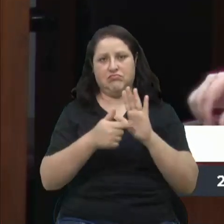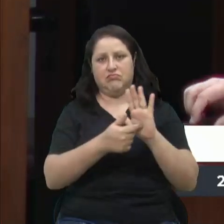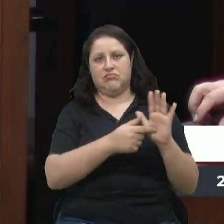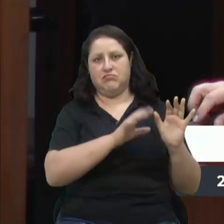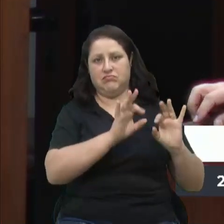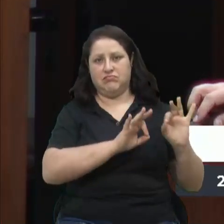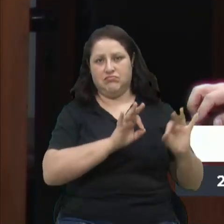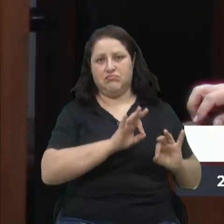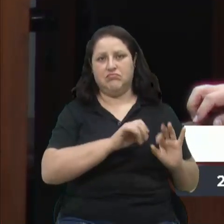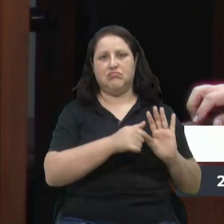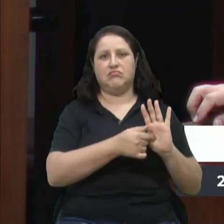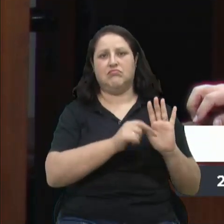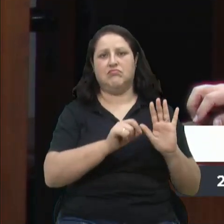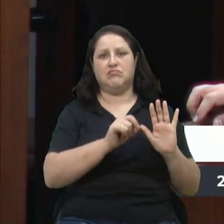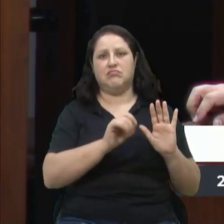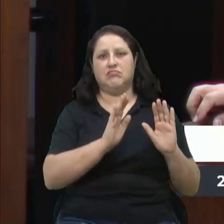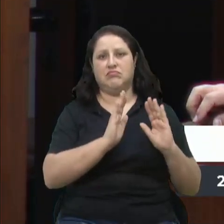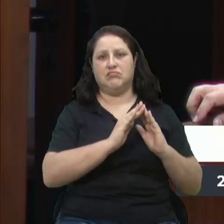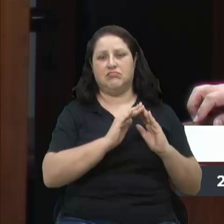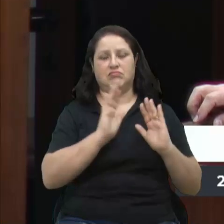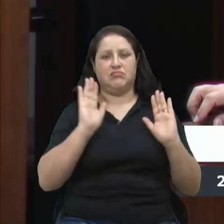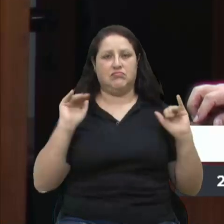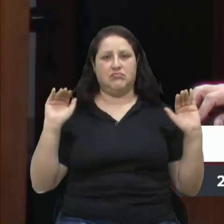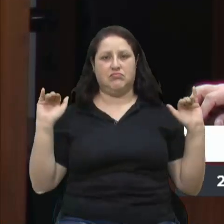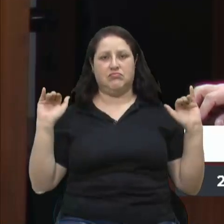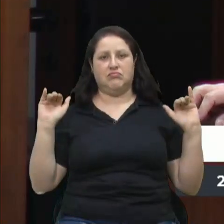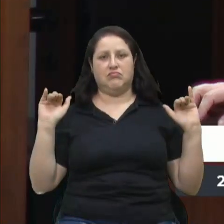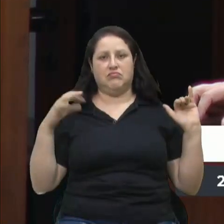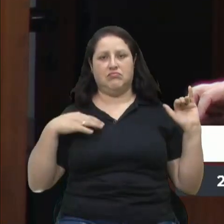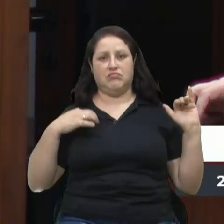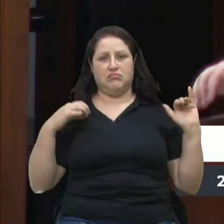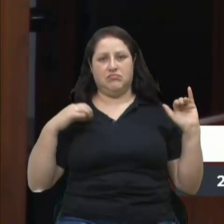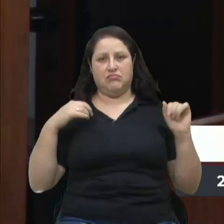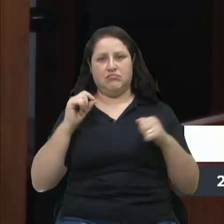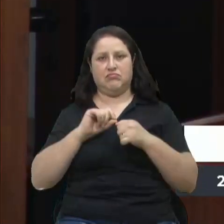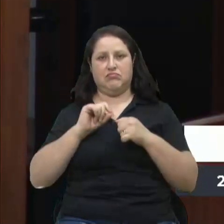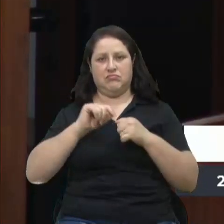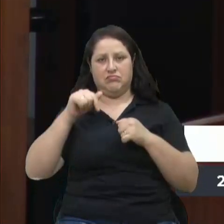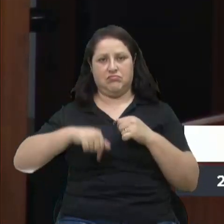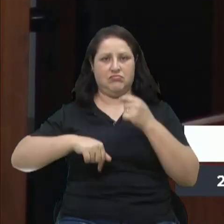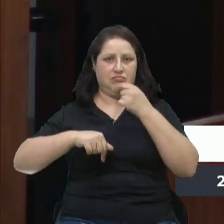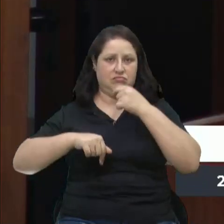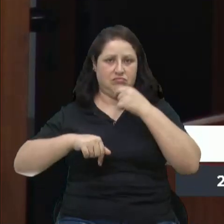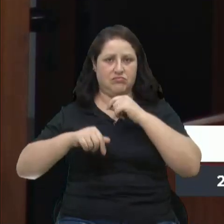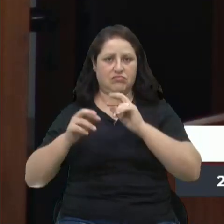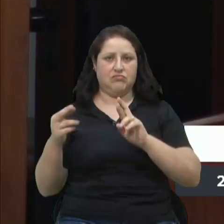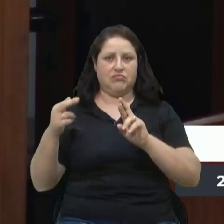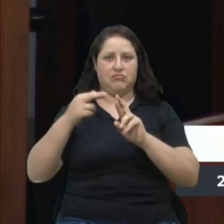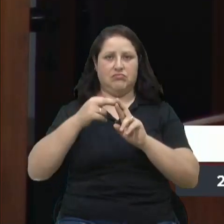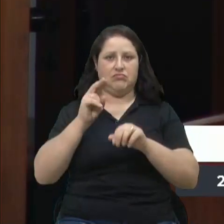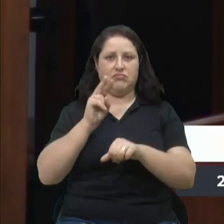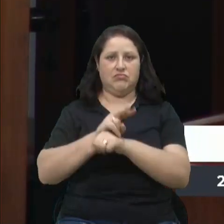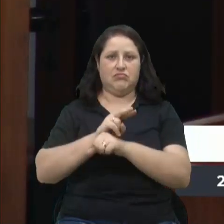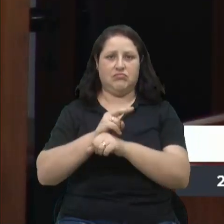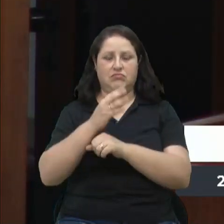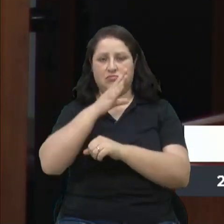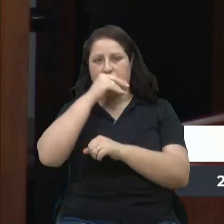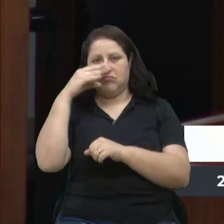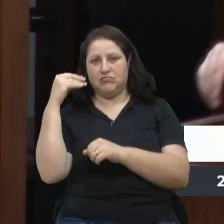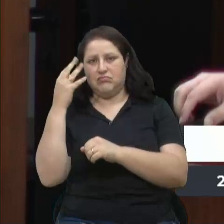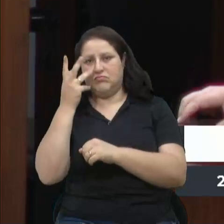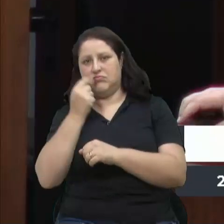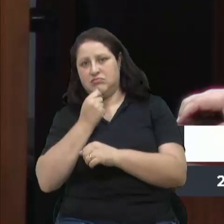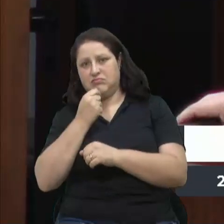Anjos Voluntários faz em Caxias do Sul, como referência ao cuidado da criança e adolescente. O vereador